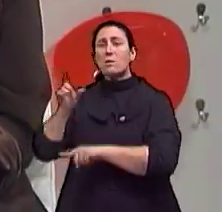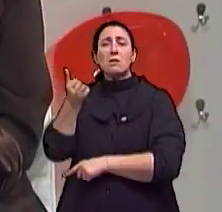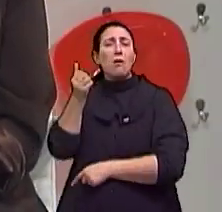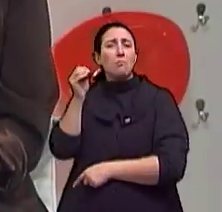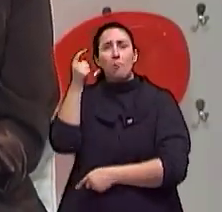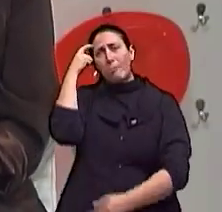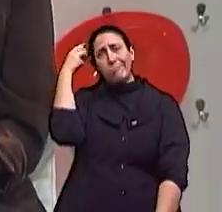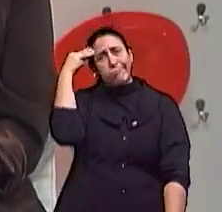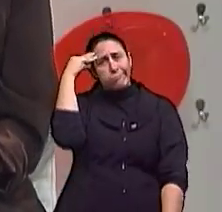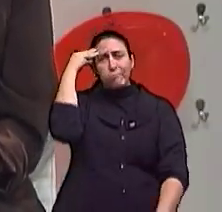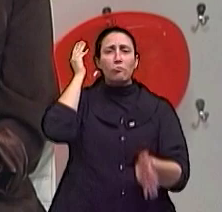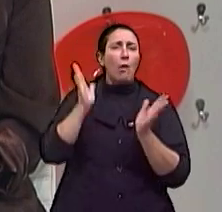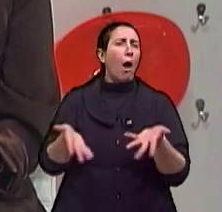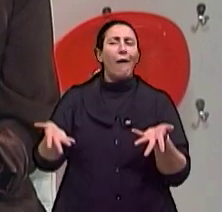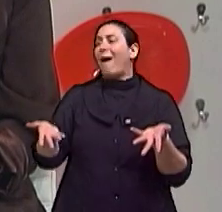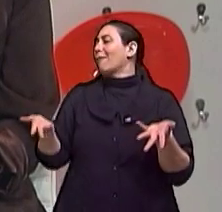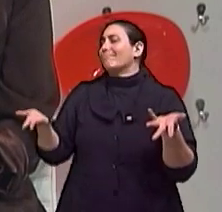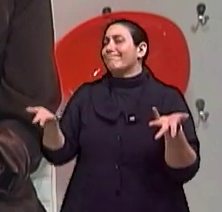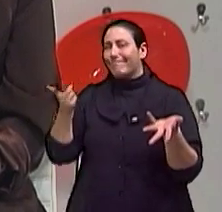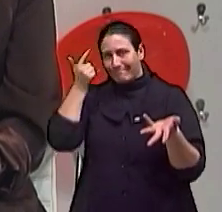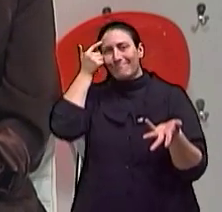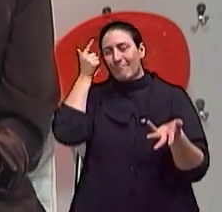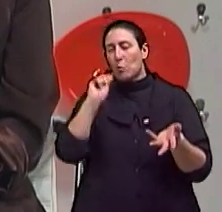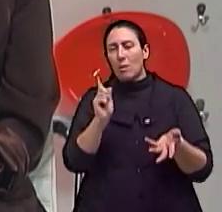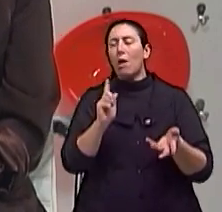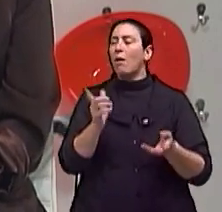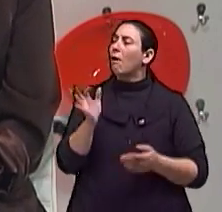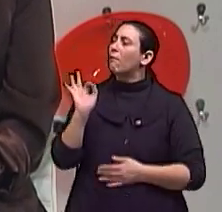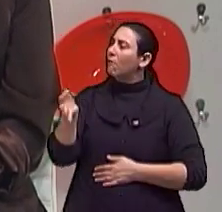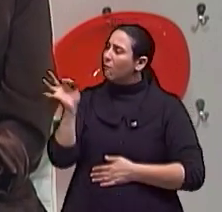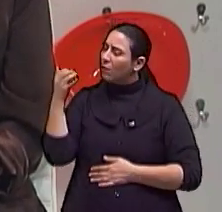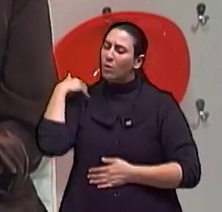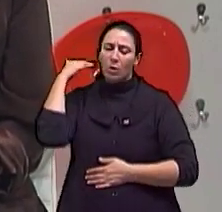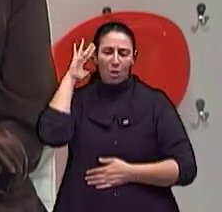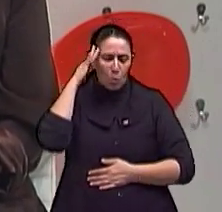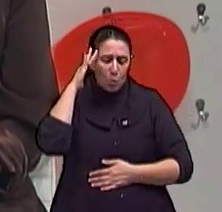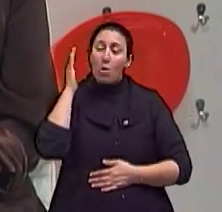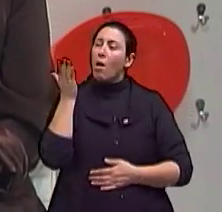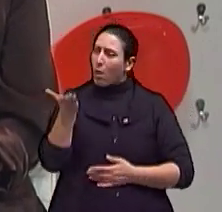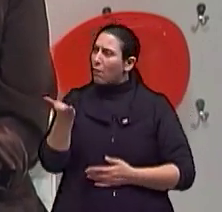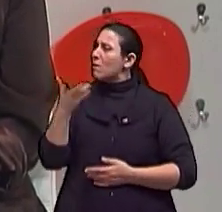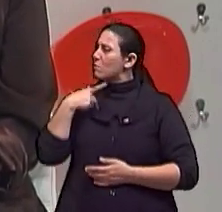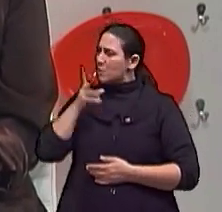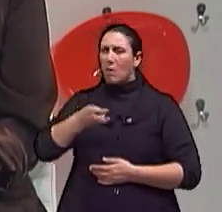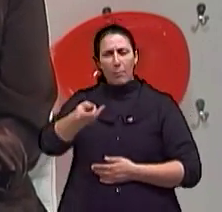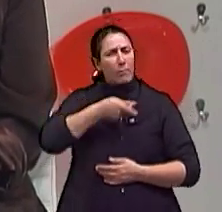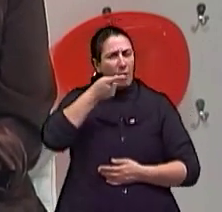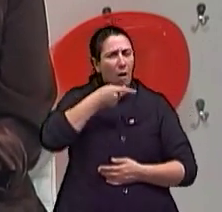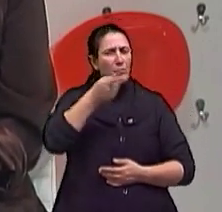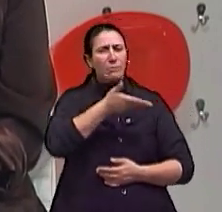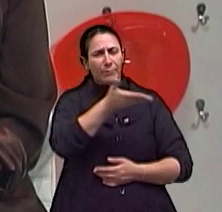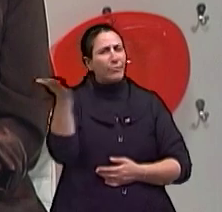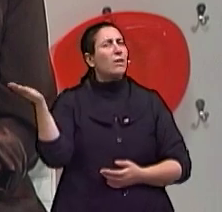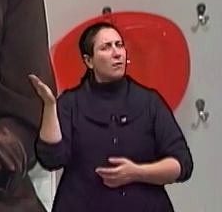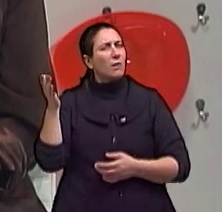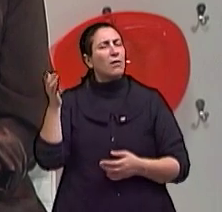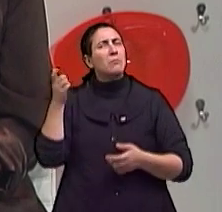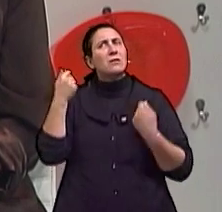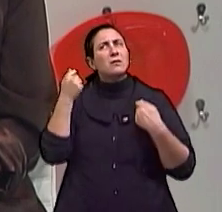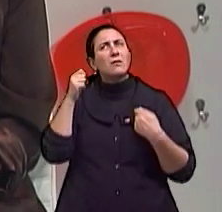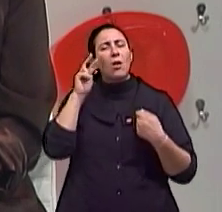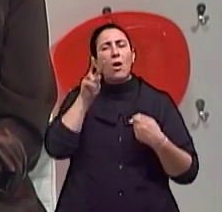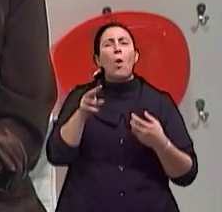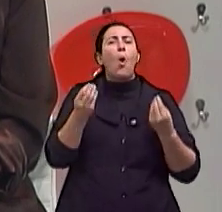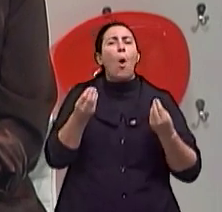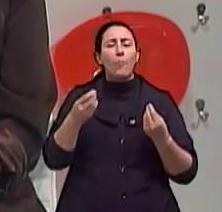60, e o de 70 pode estar muito bem, exatamente. Muito exatamente. E aí a gente sabe, eu sempre digo aqui, que está na nossa mão como é que a